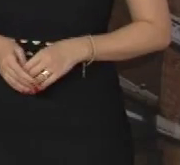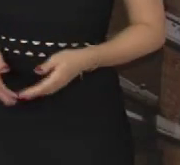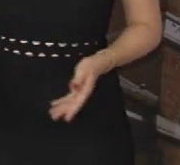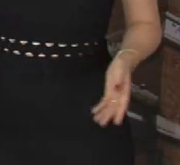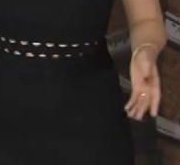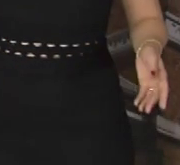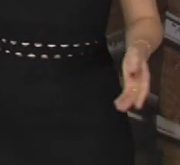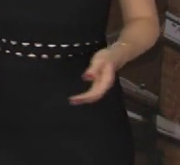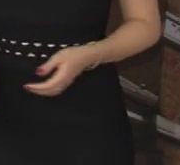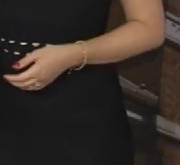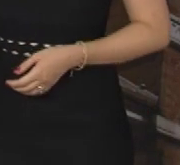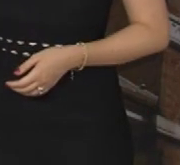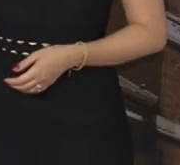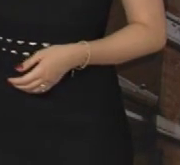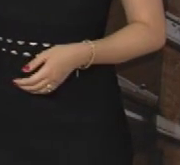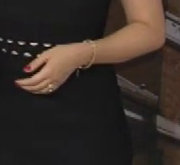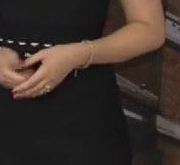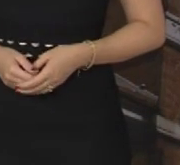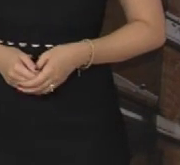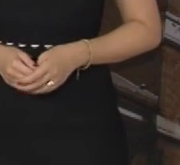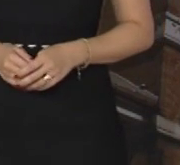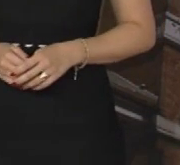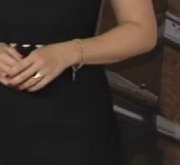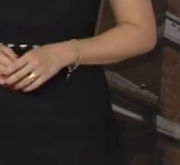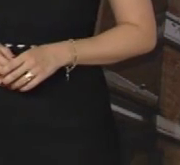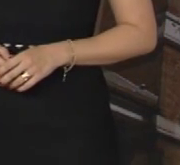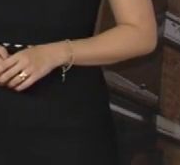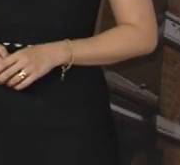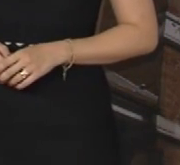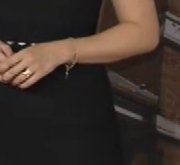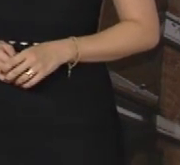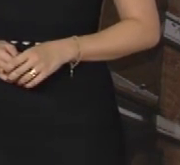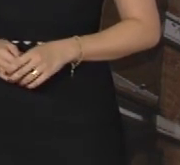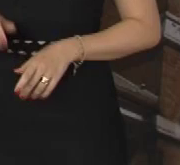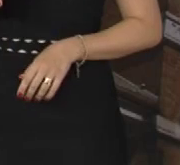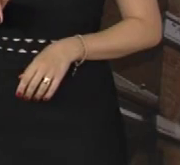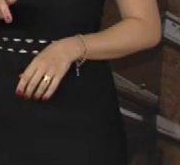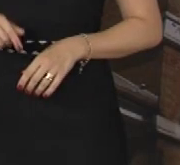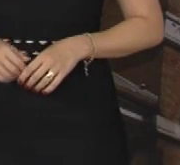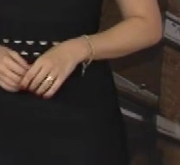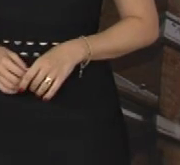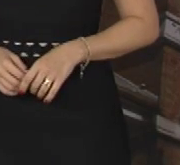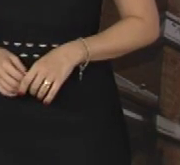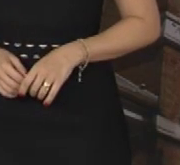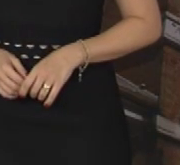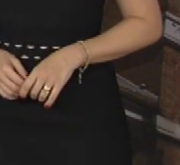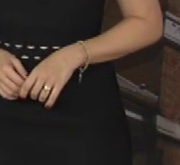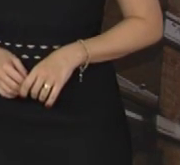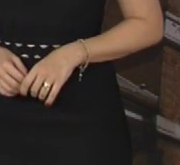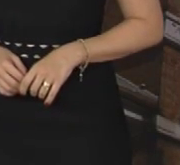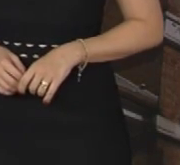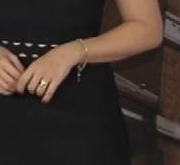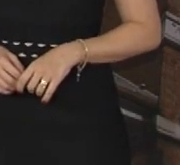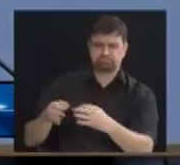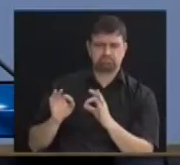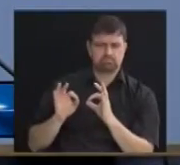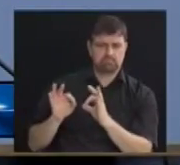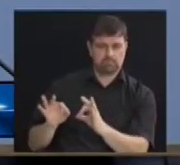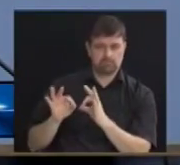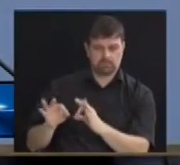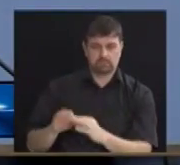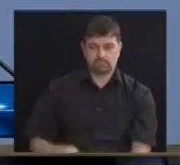O vereador Tiago Ferrari falou na tribuna sobre a importância da semana da educação realizada na semana passada pela FEAC.